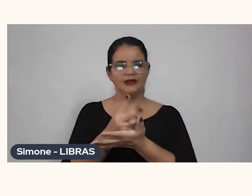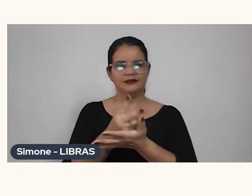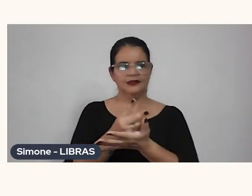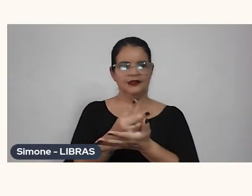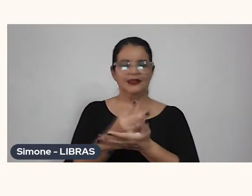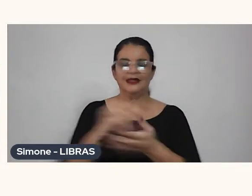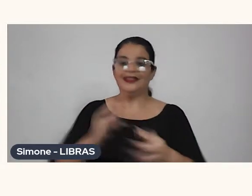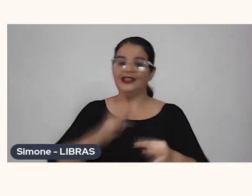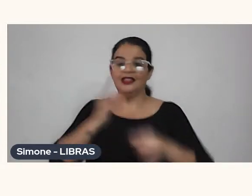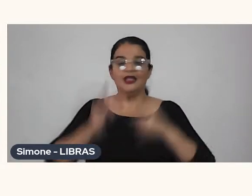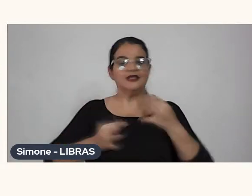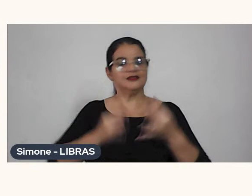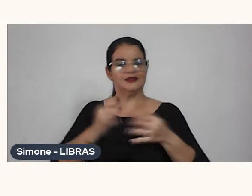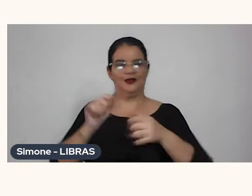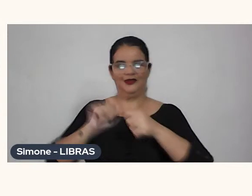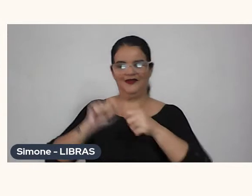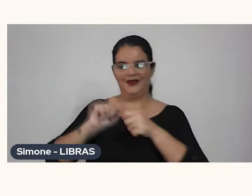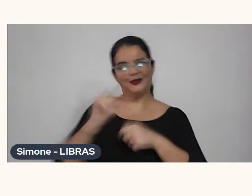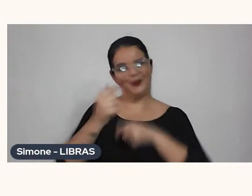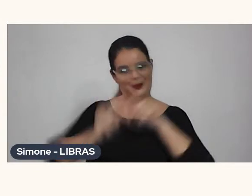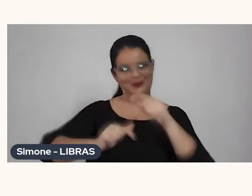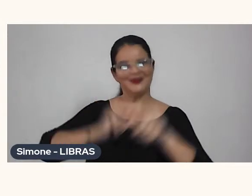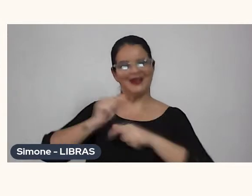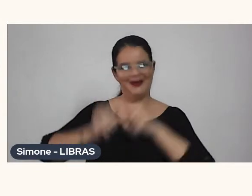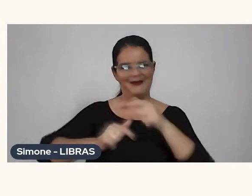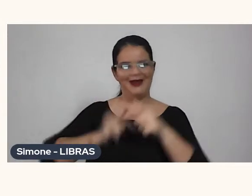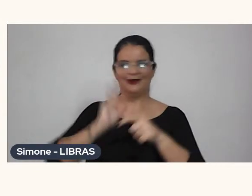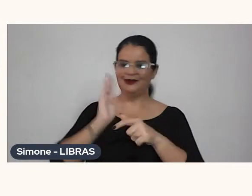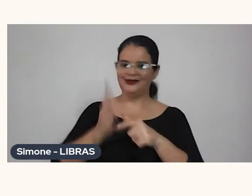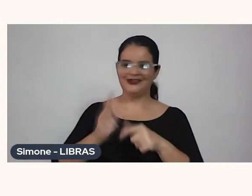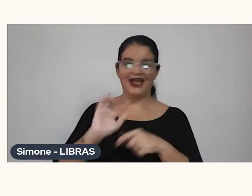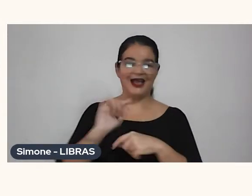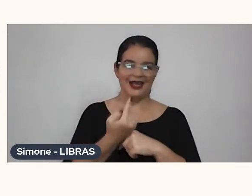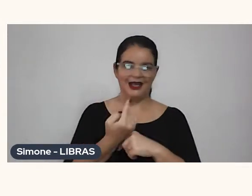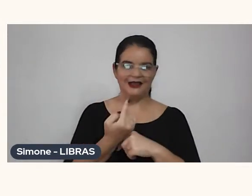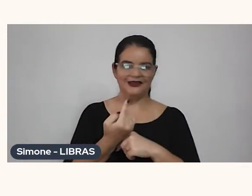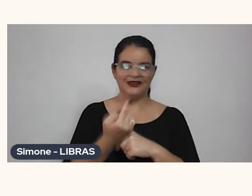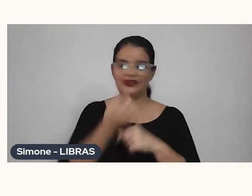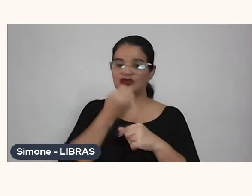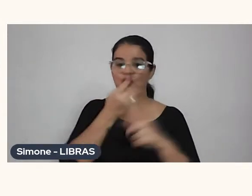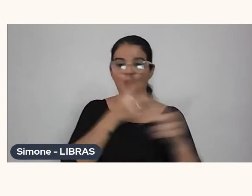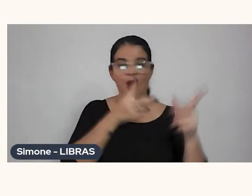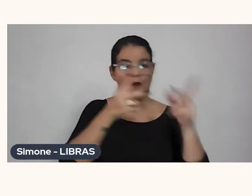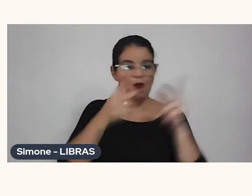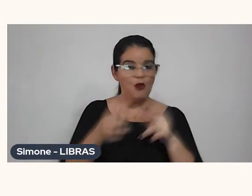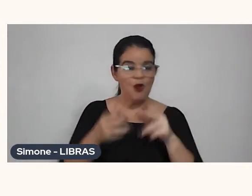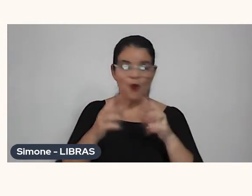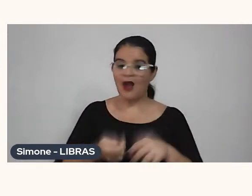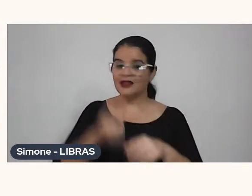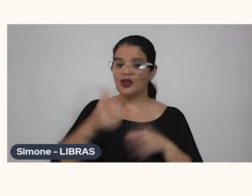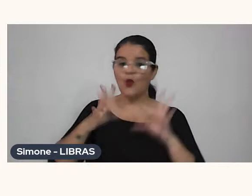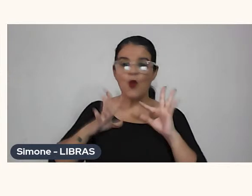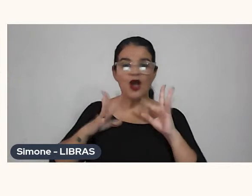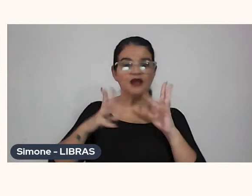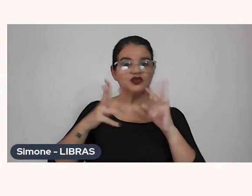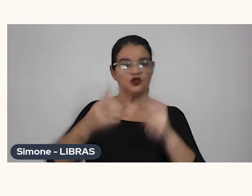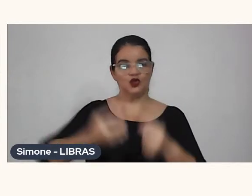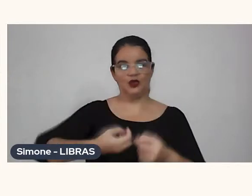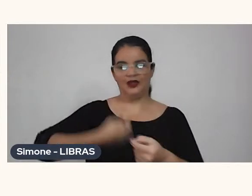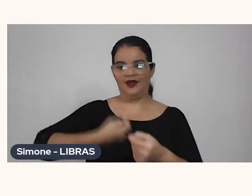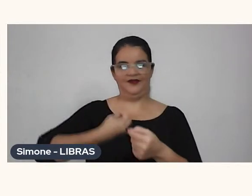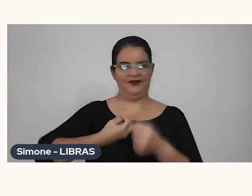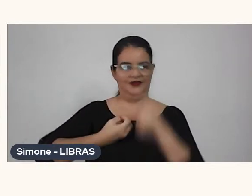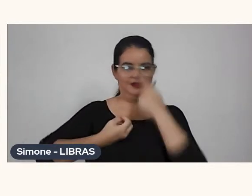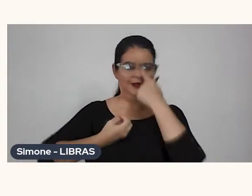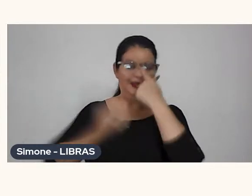fazer, fazer o nosso trabalho, né, já que a gente gasta boa parte ou quase toda a vida dentro de um